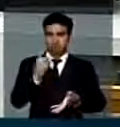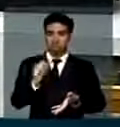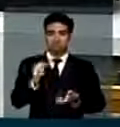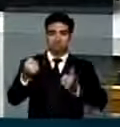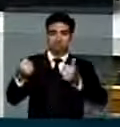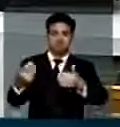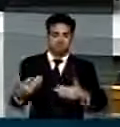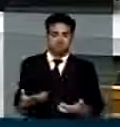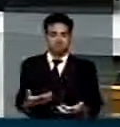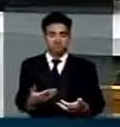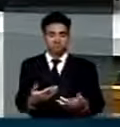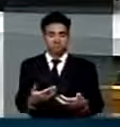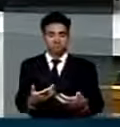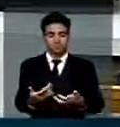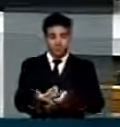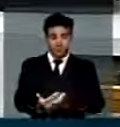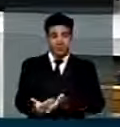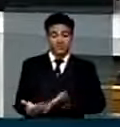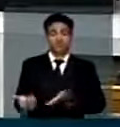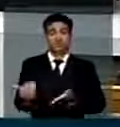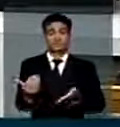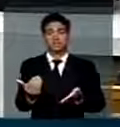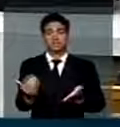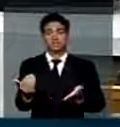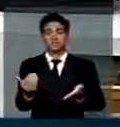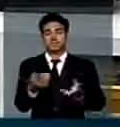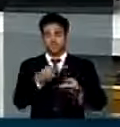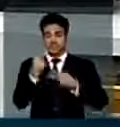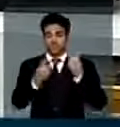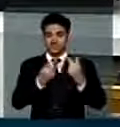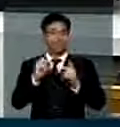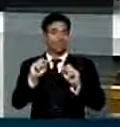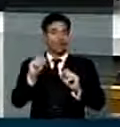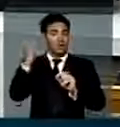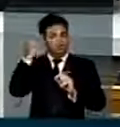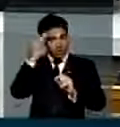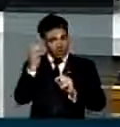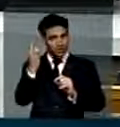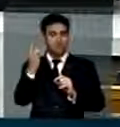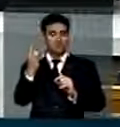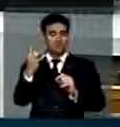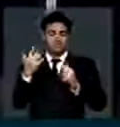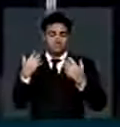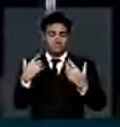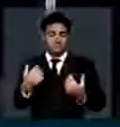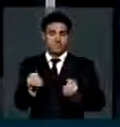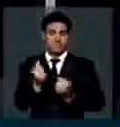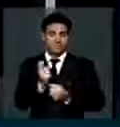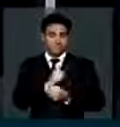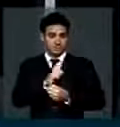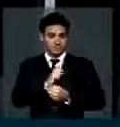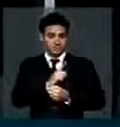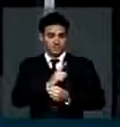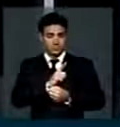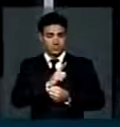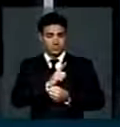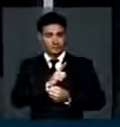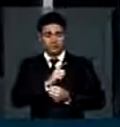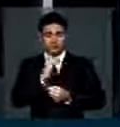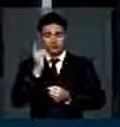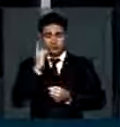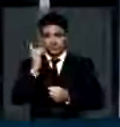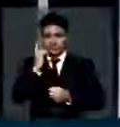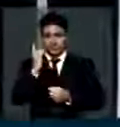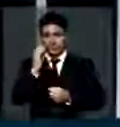inicialmente dizer que amanhã nós teremos, deputado